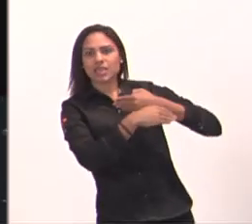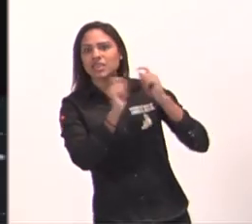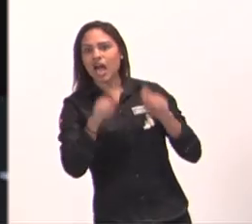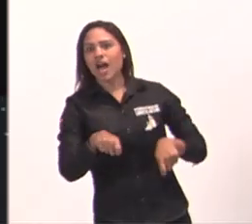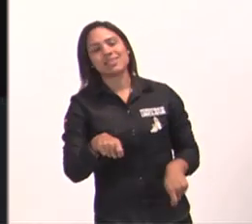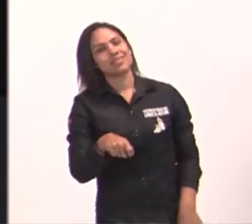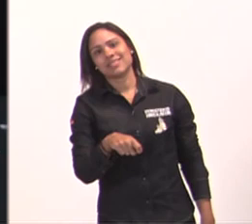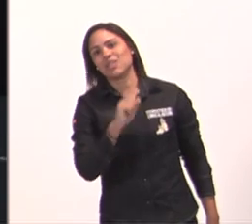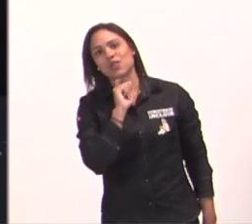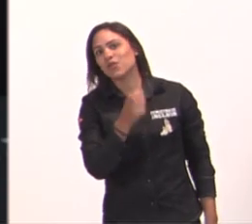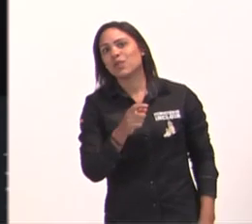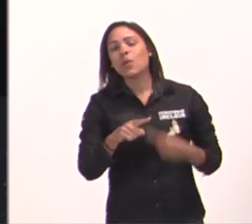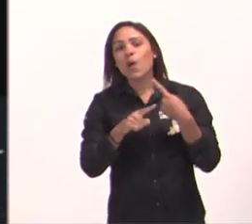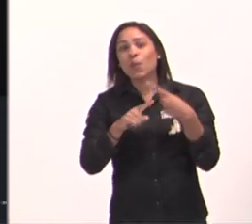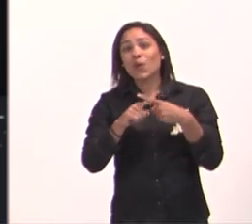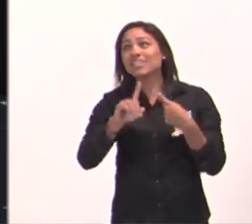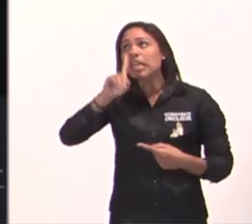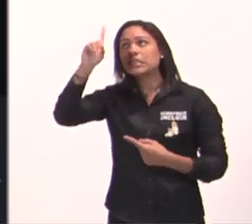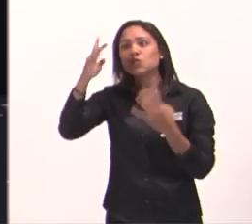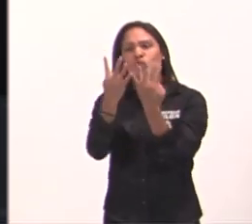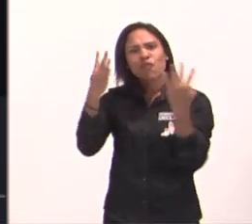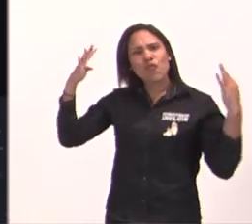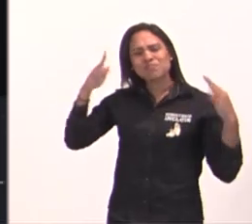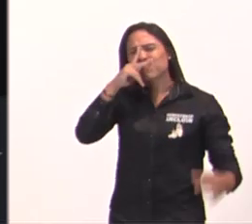Deus é uma fortaleza intransponível,